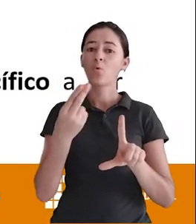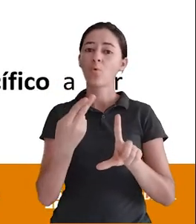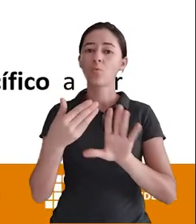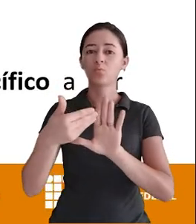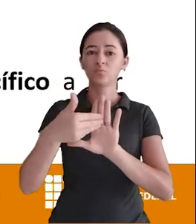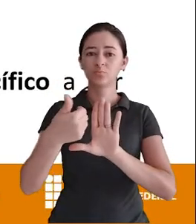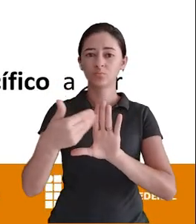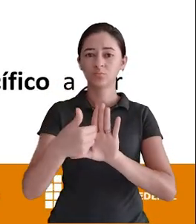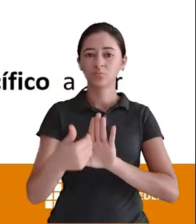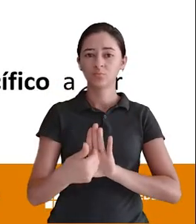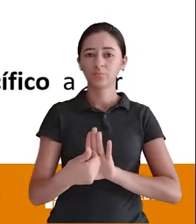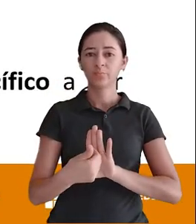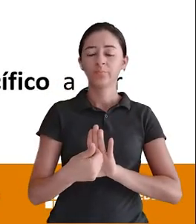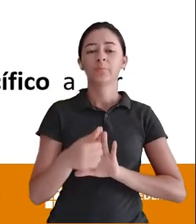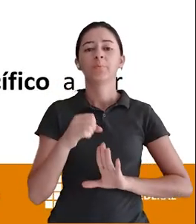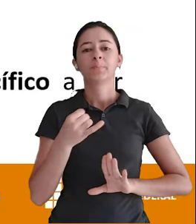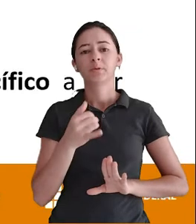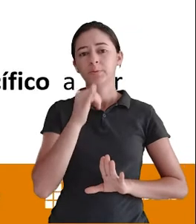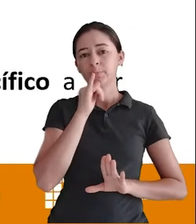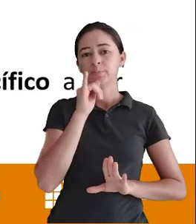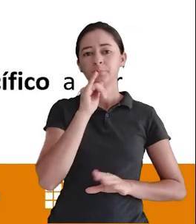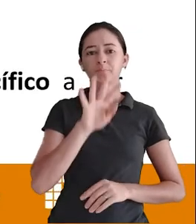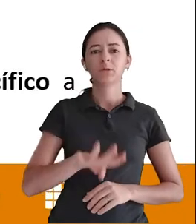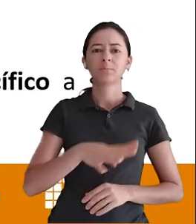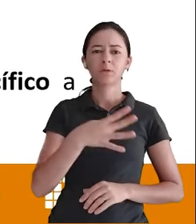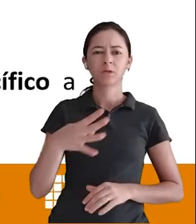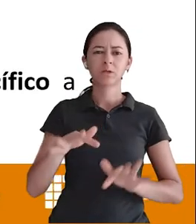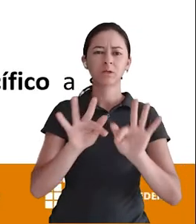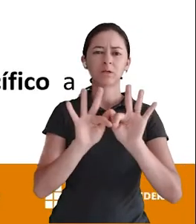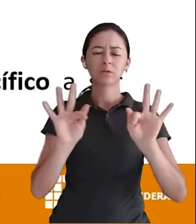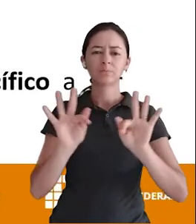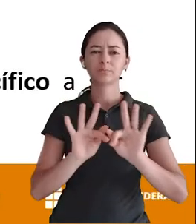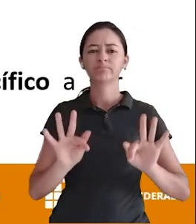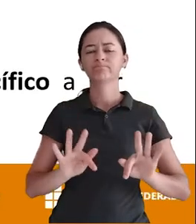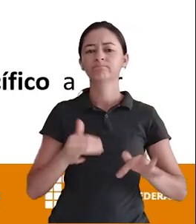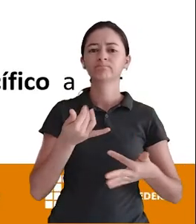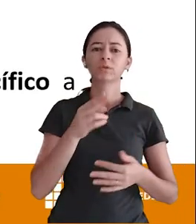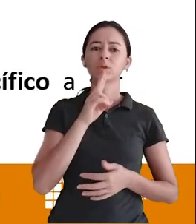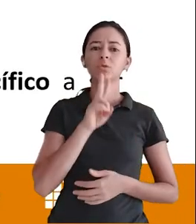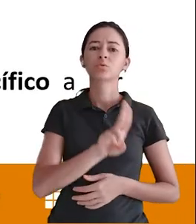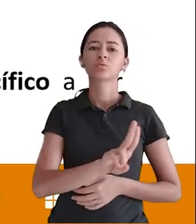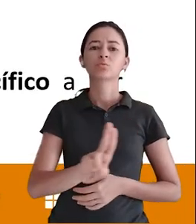atributo Eu tinha lá uma tabela Que tinha uma tabela chamada